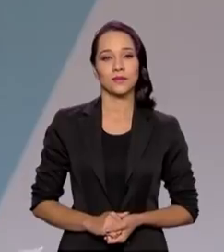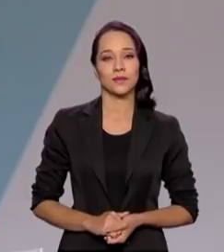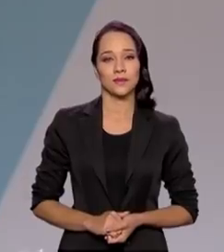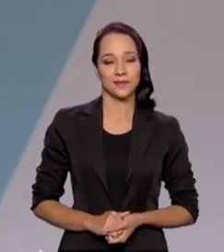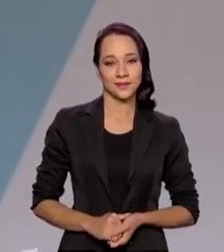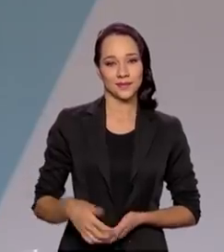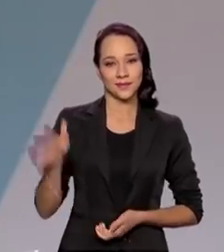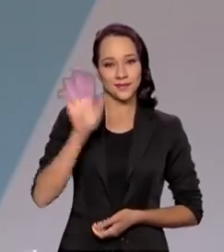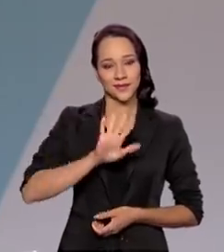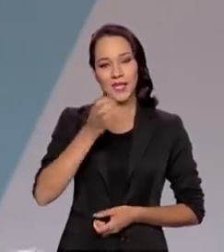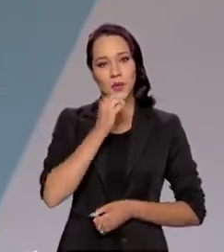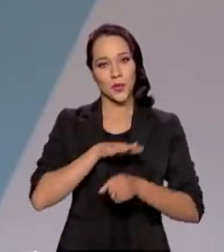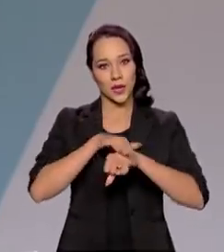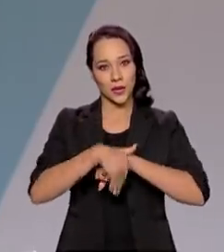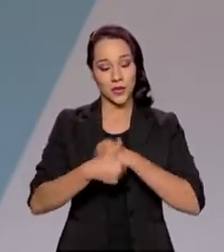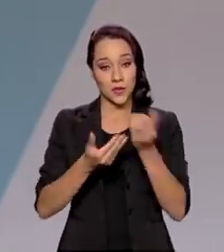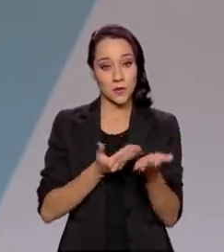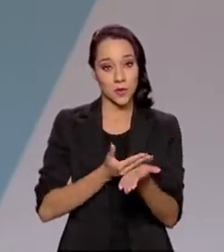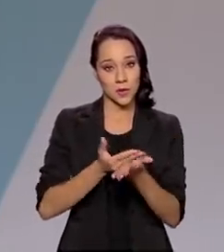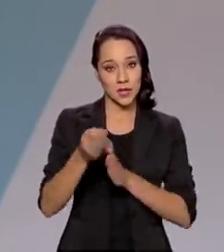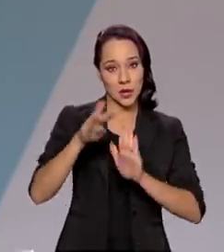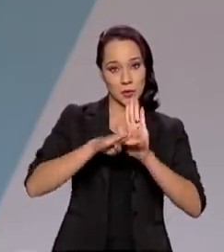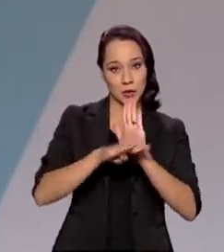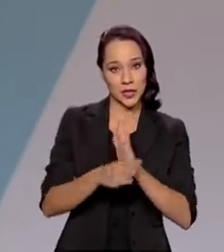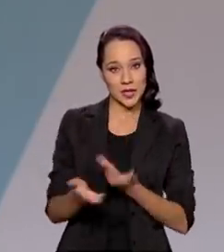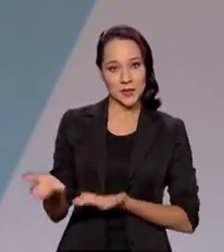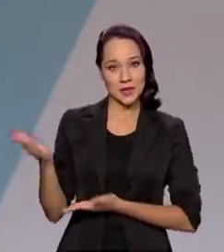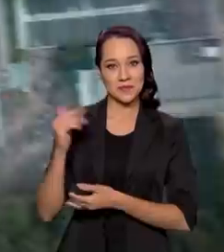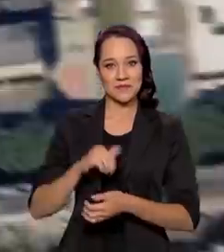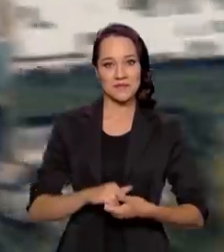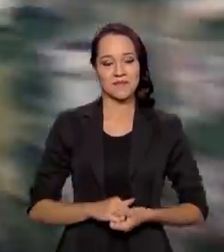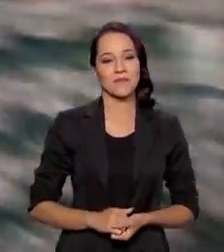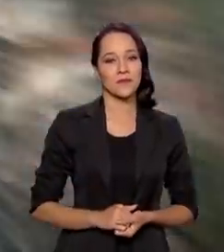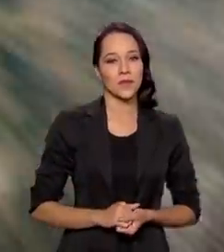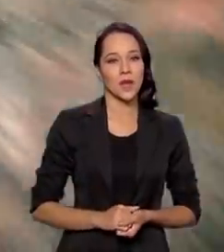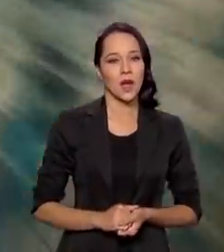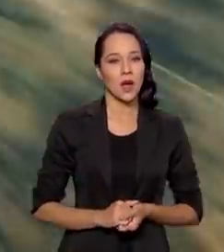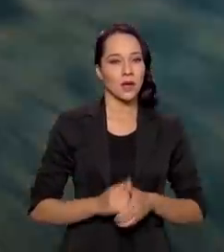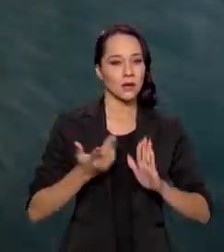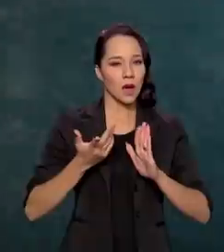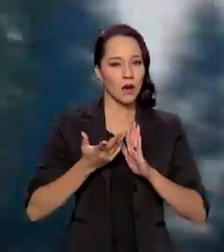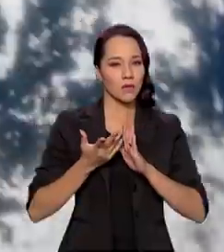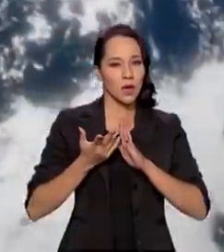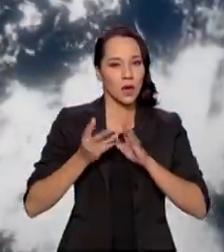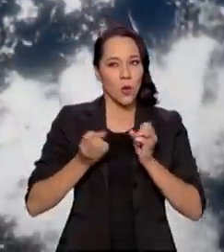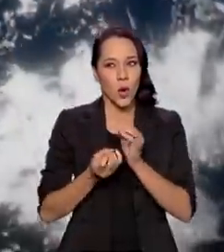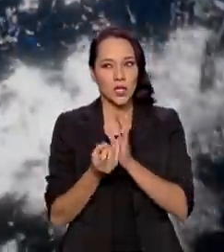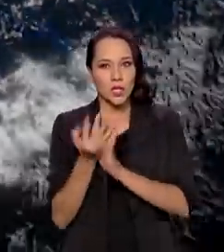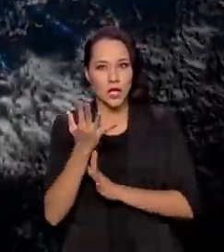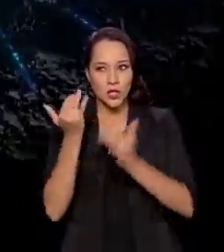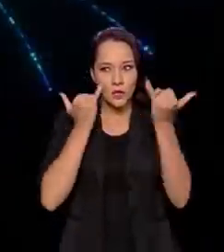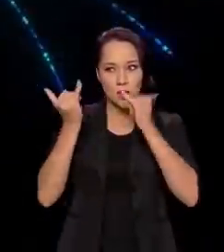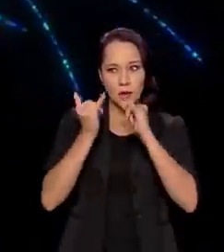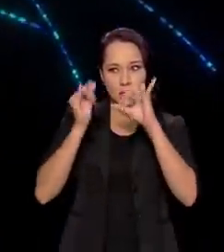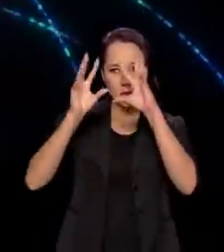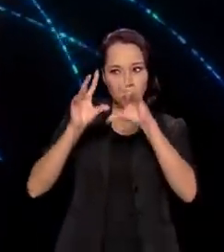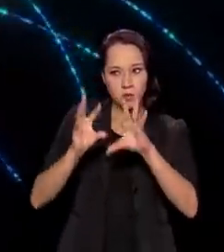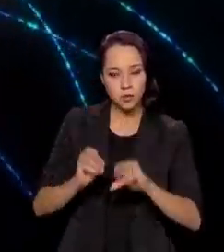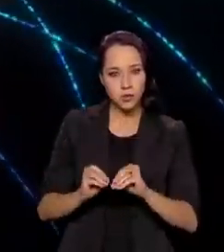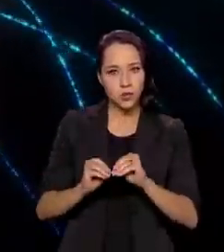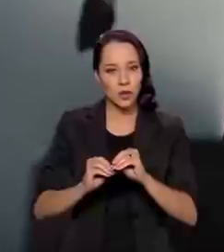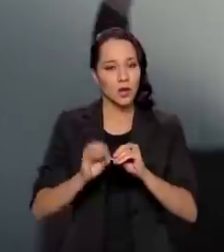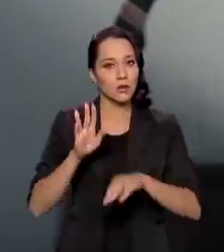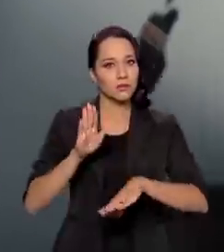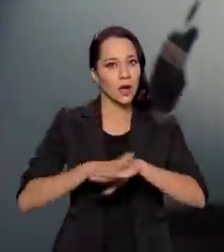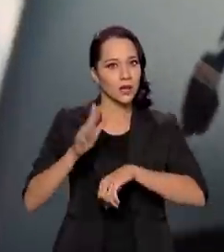Olá, boa noite, estamos no ar com o Brasil em Pauta. Processar um grande volume de dados é cada vez mais